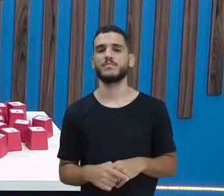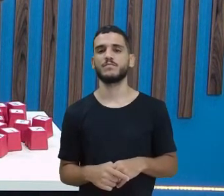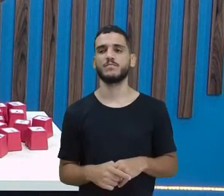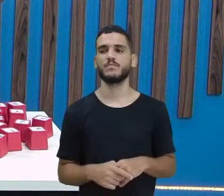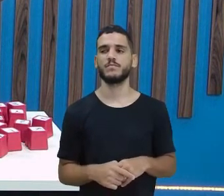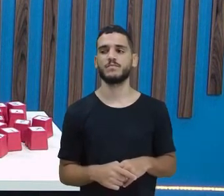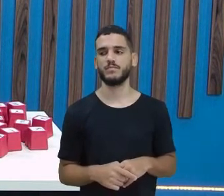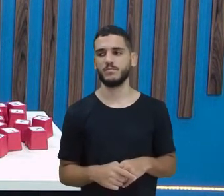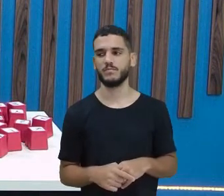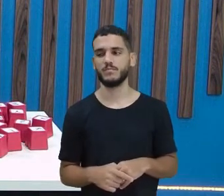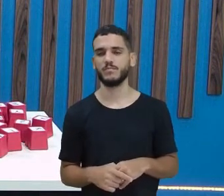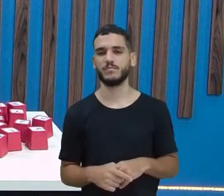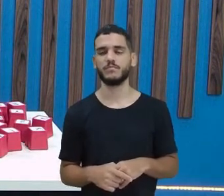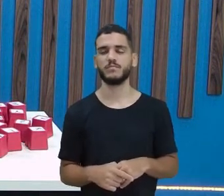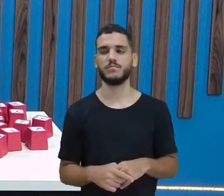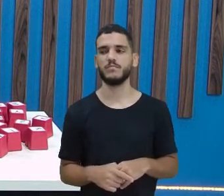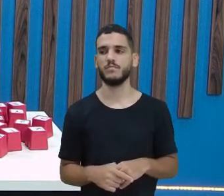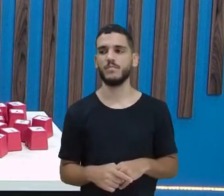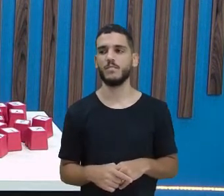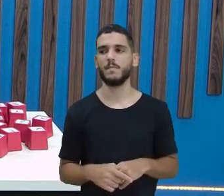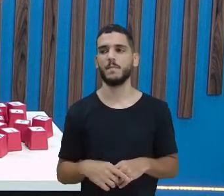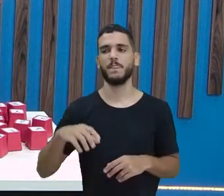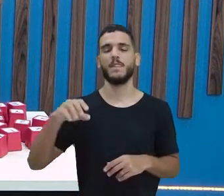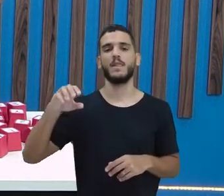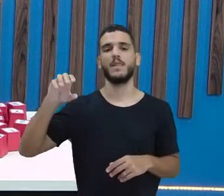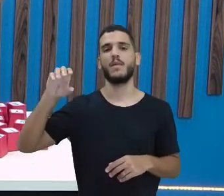e O.